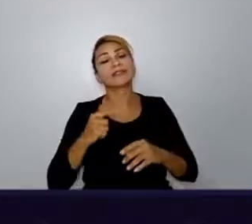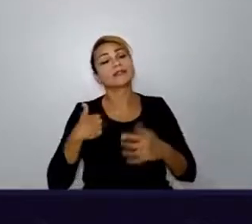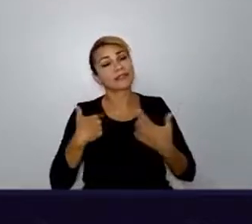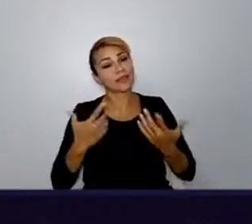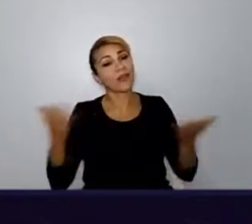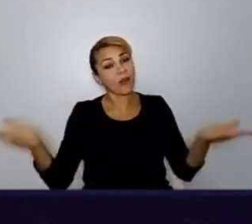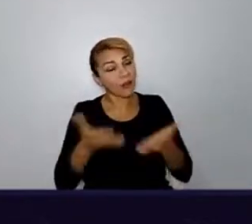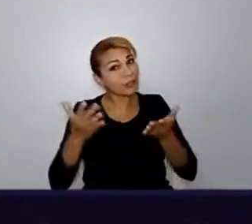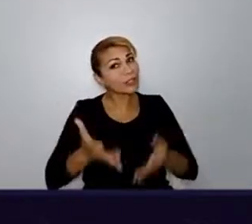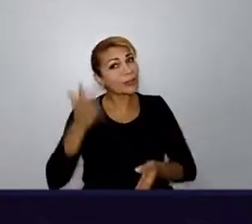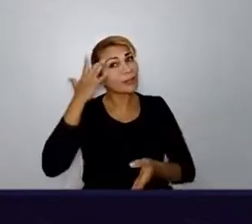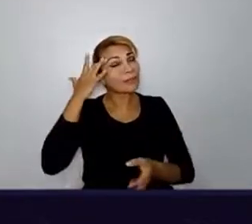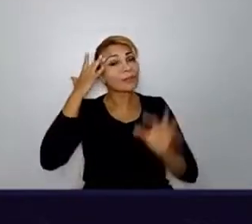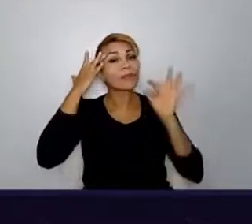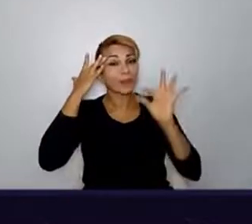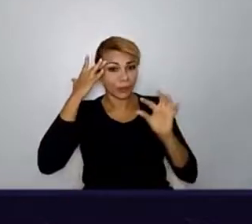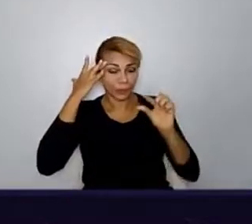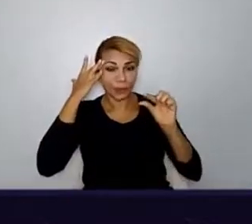cara,